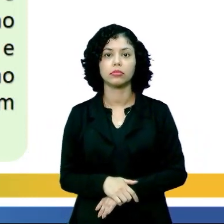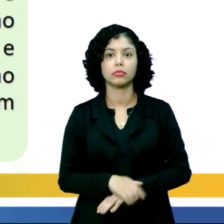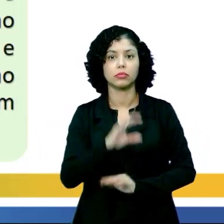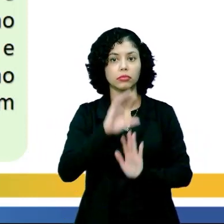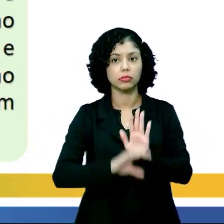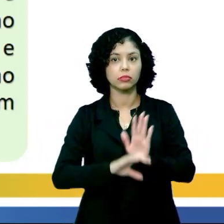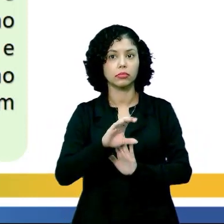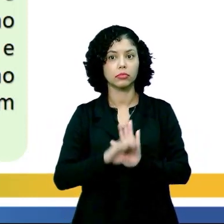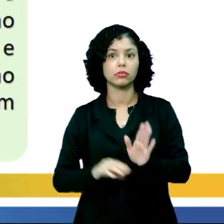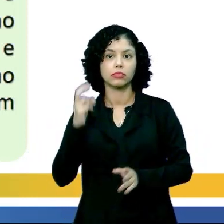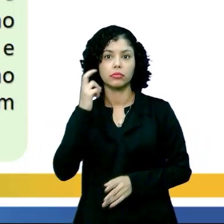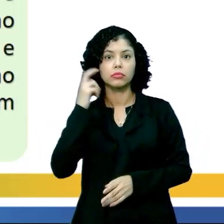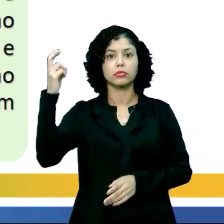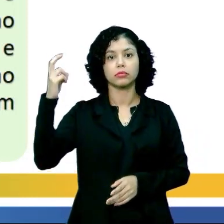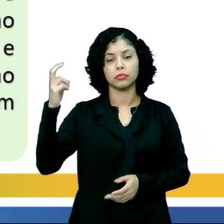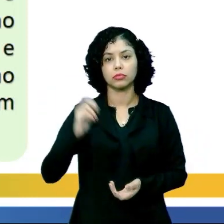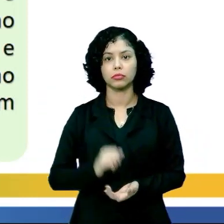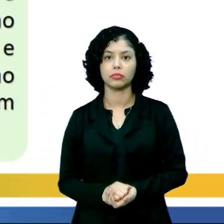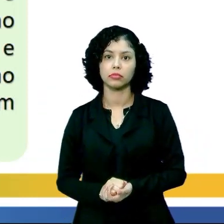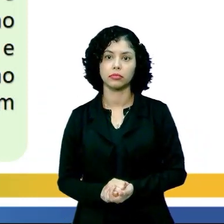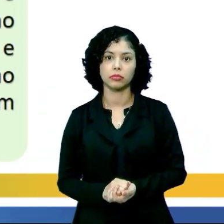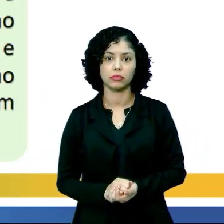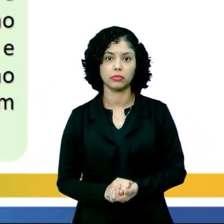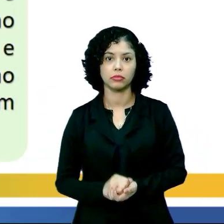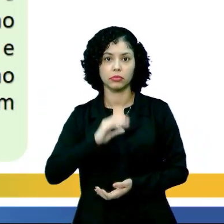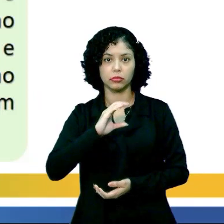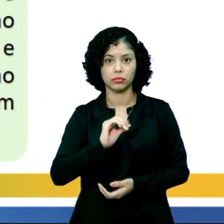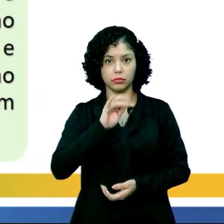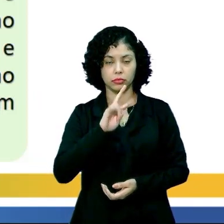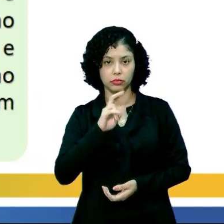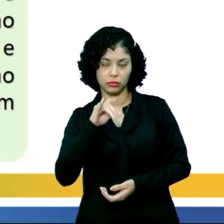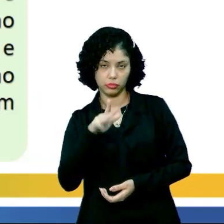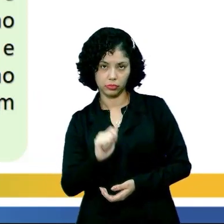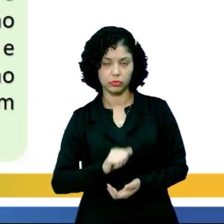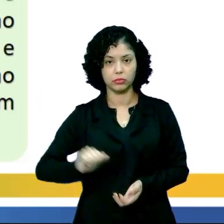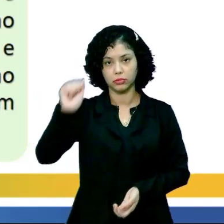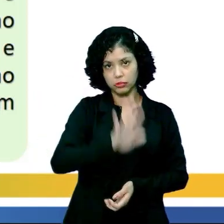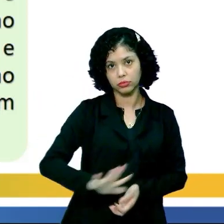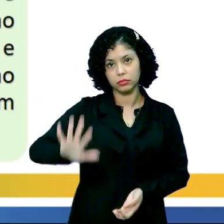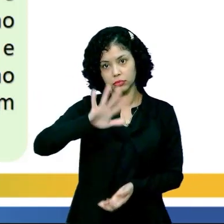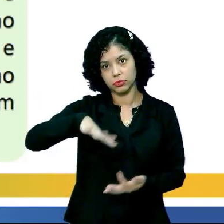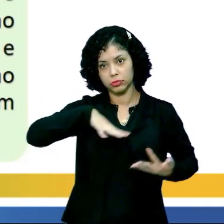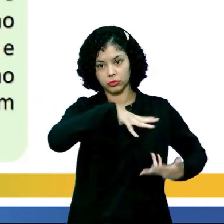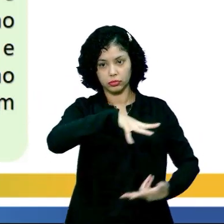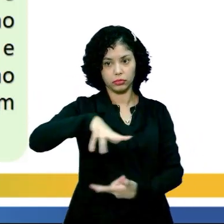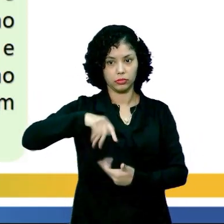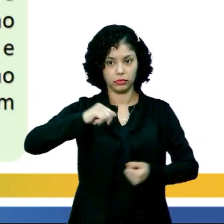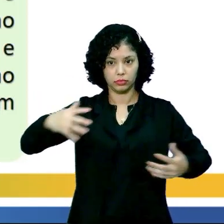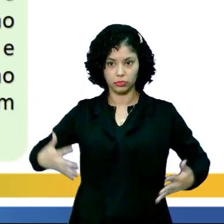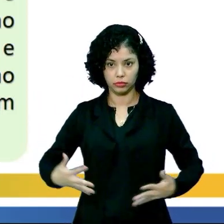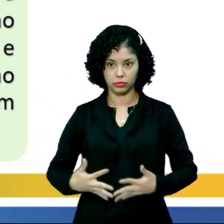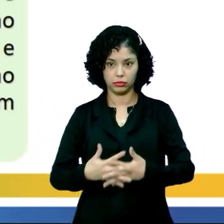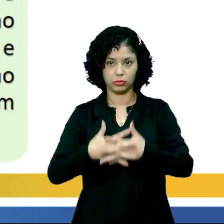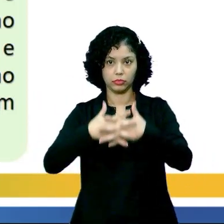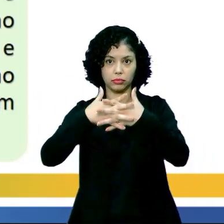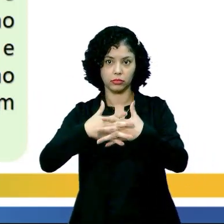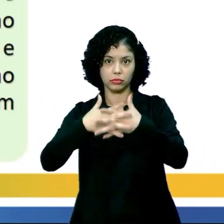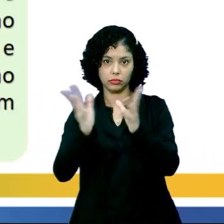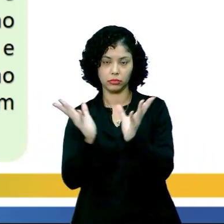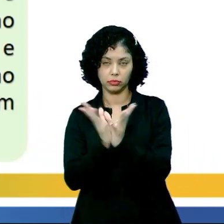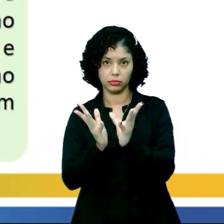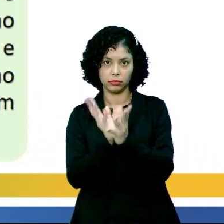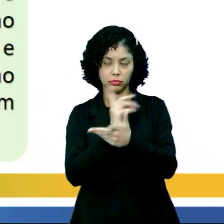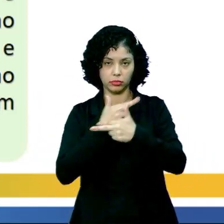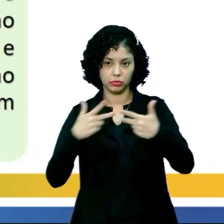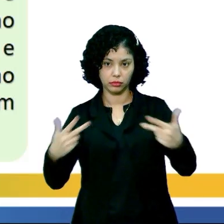o conceito de patrimônio na ocidentalização, em todo o mundo, ele está ligado a um conjunto